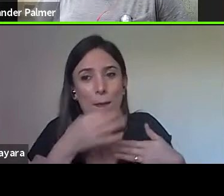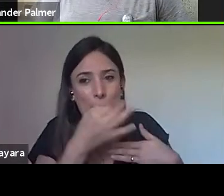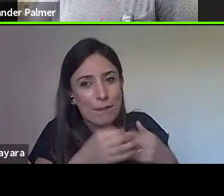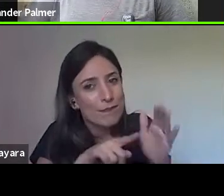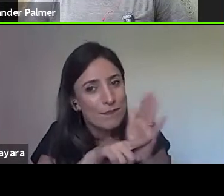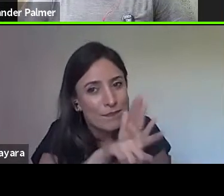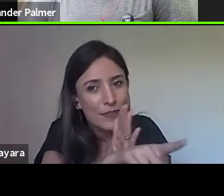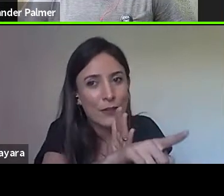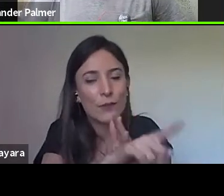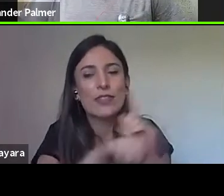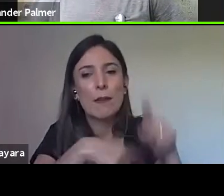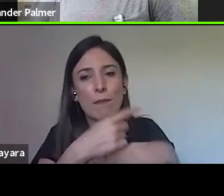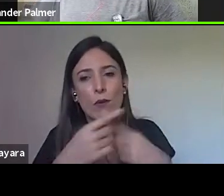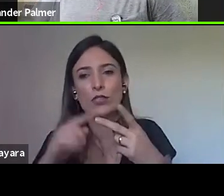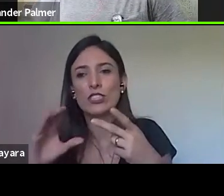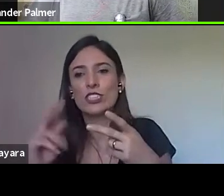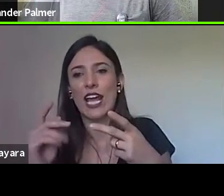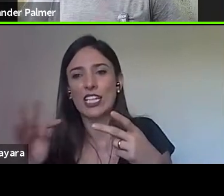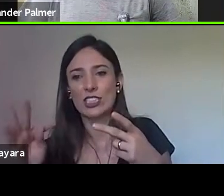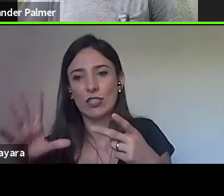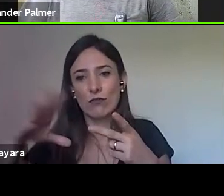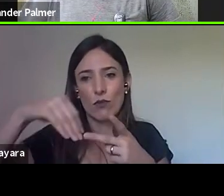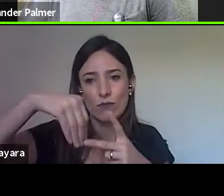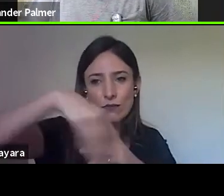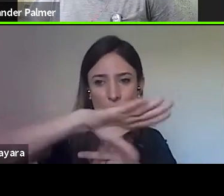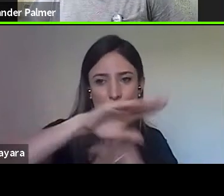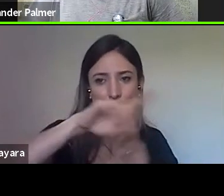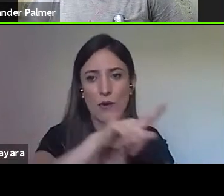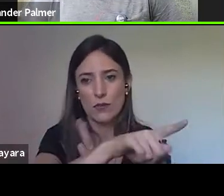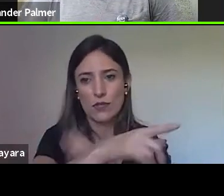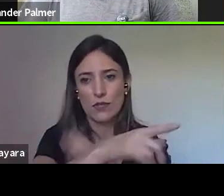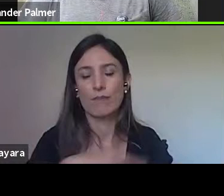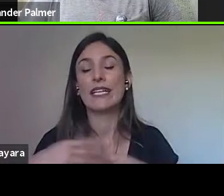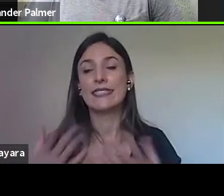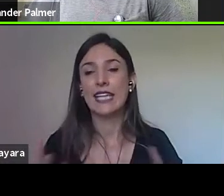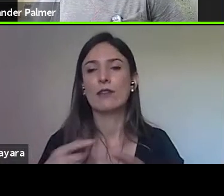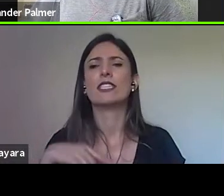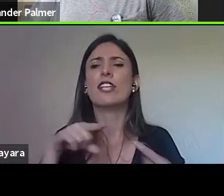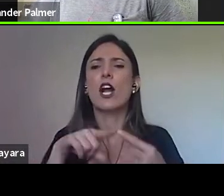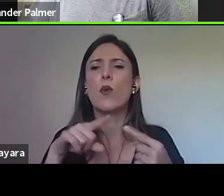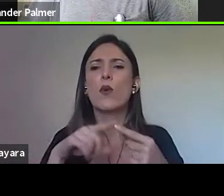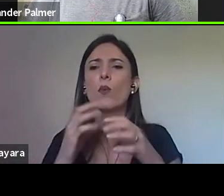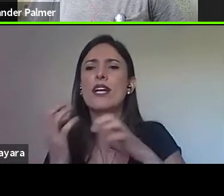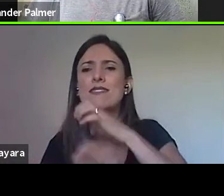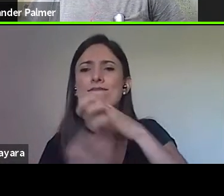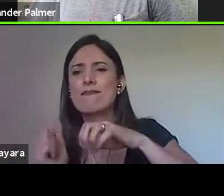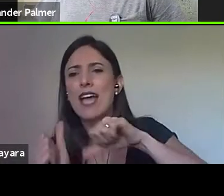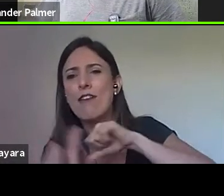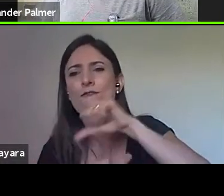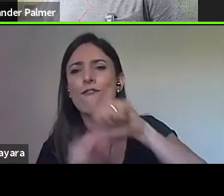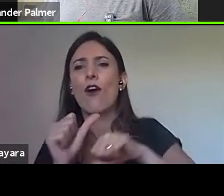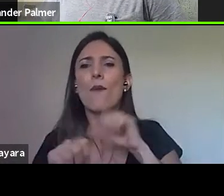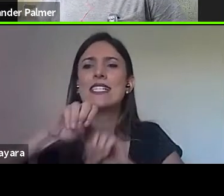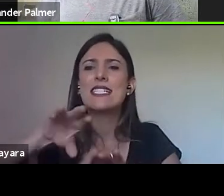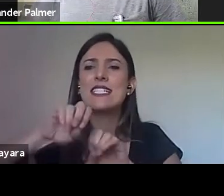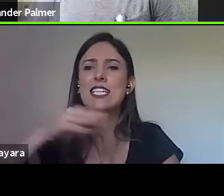chat. Minha pergunta, de acordo com a reforma do ensino público,